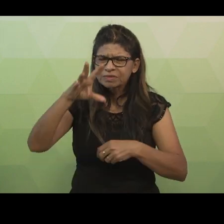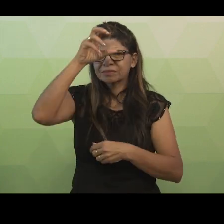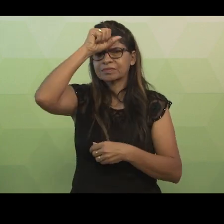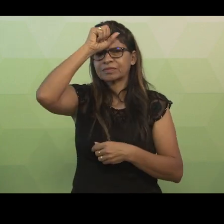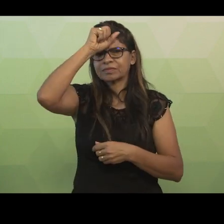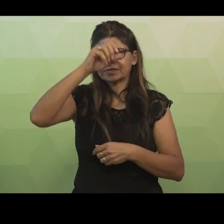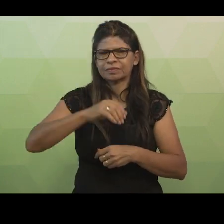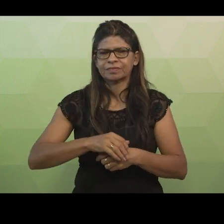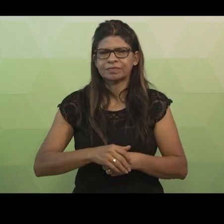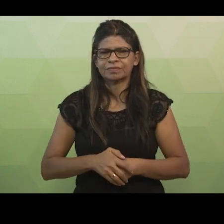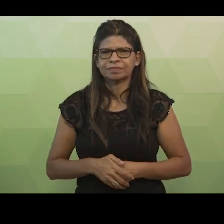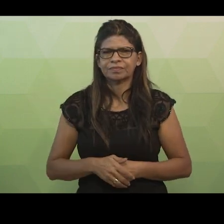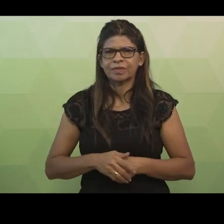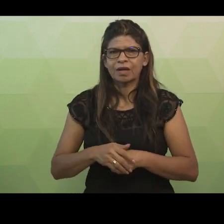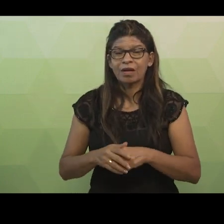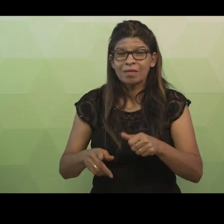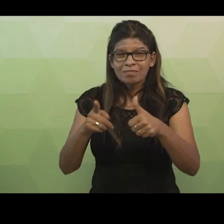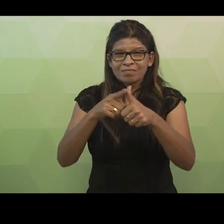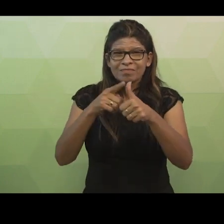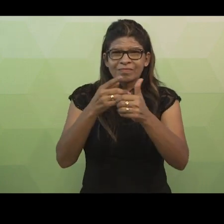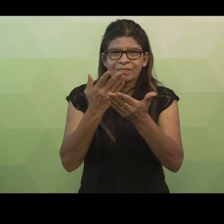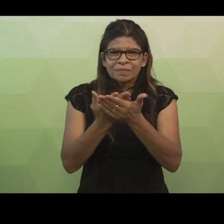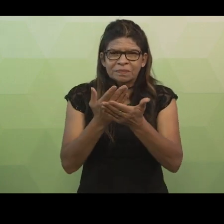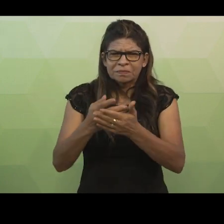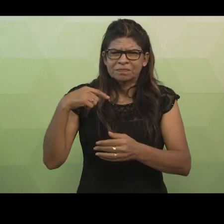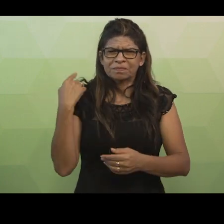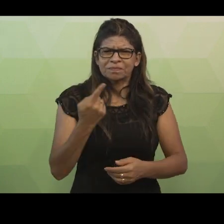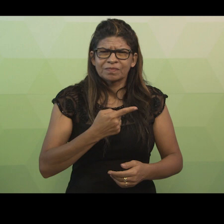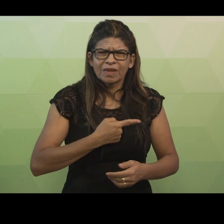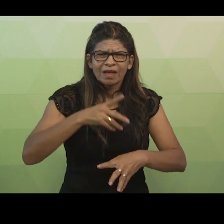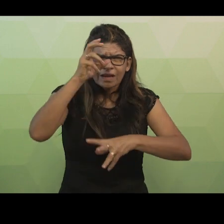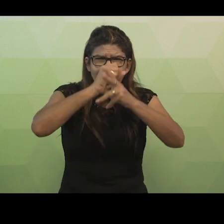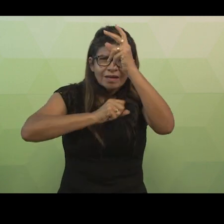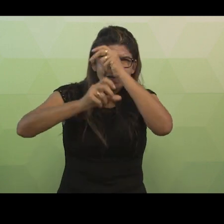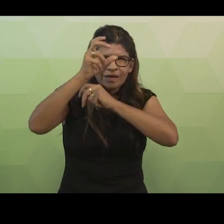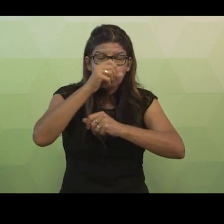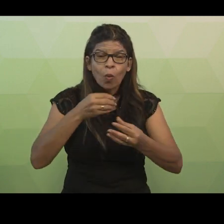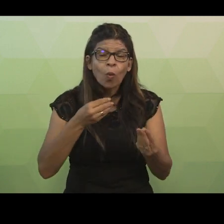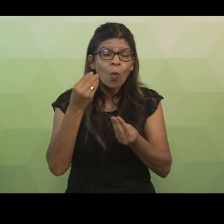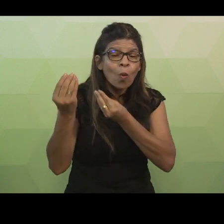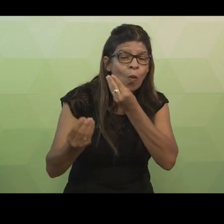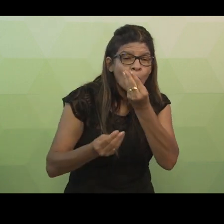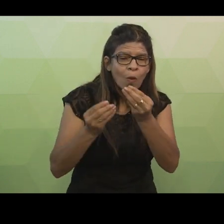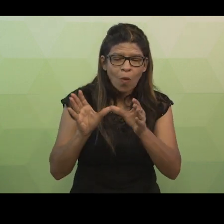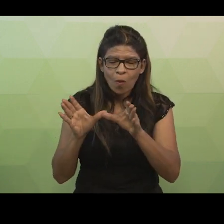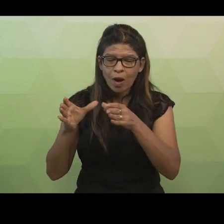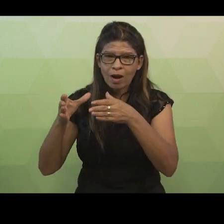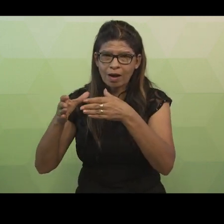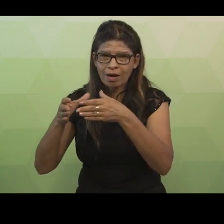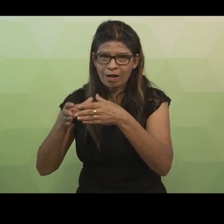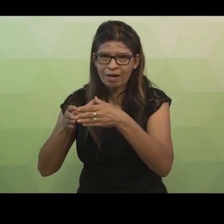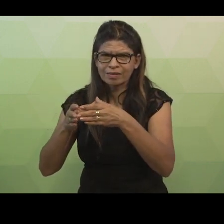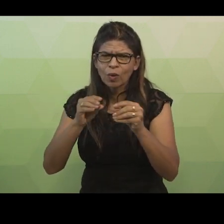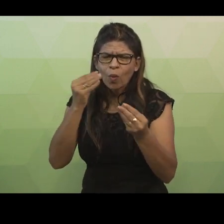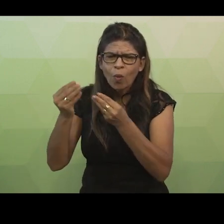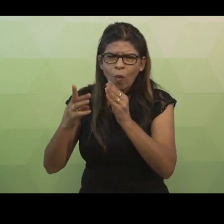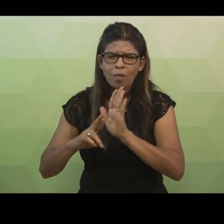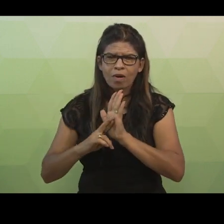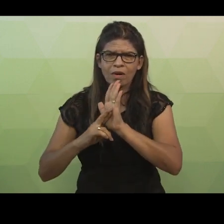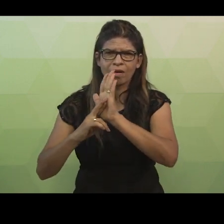Na primeira aula, aprendemos um pouco sobre as classes e vimos também como deve ser feita a sua representação.